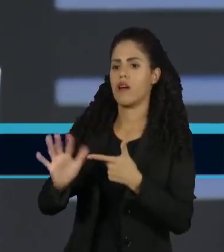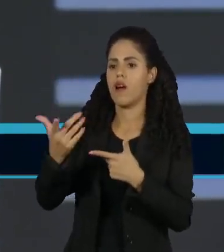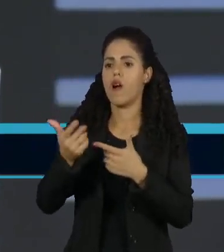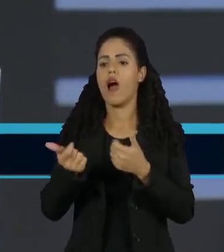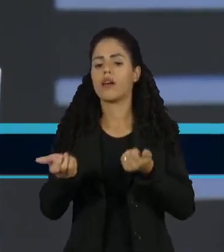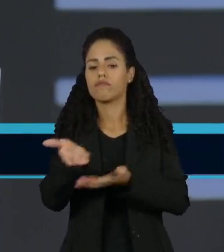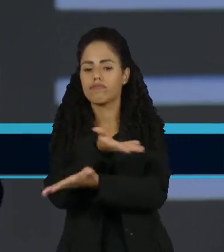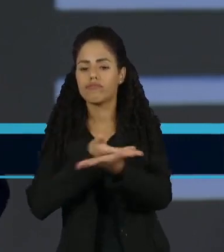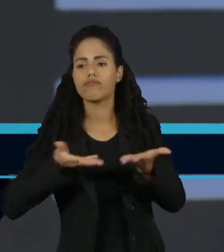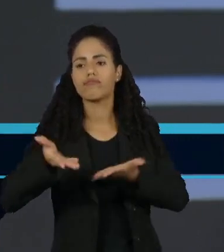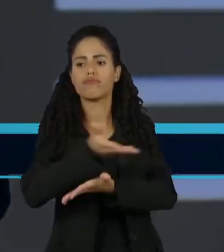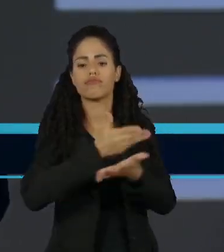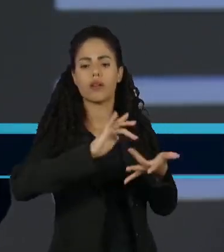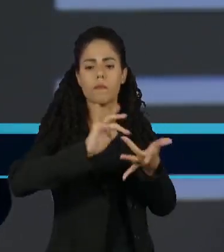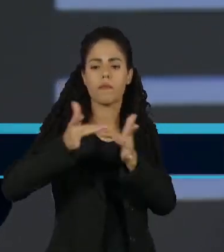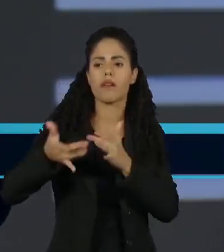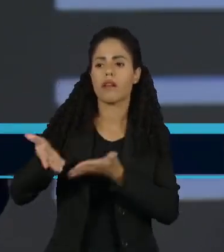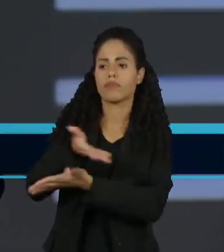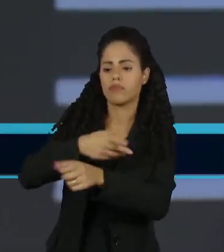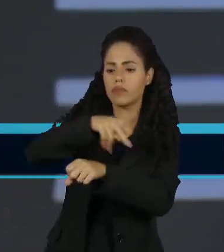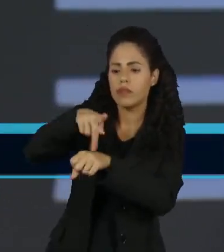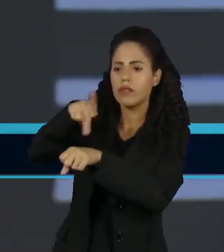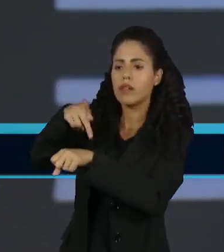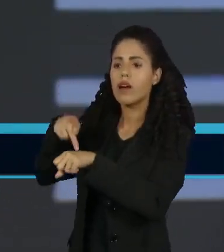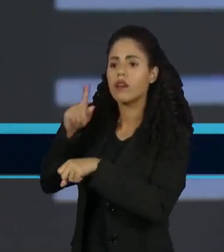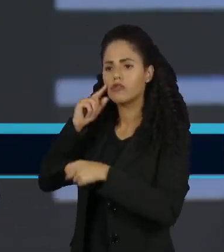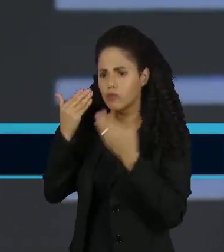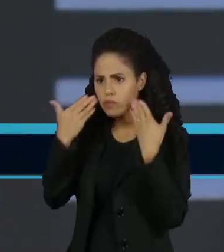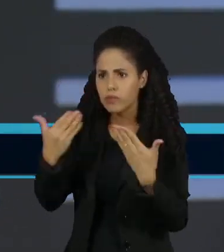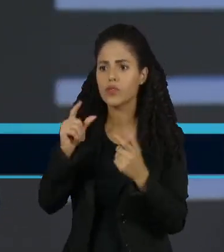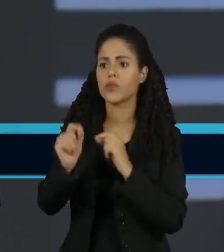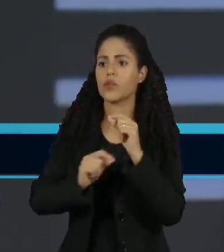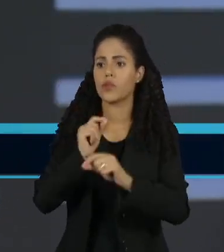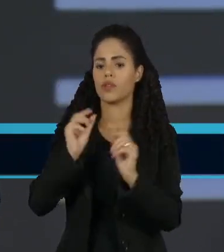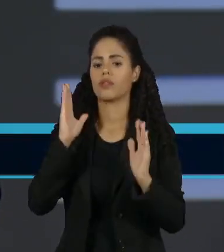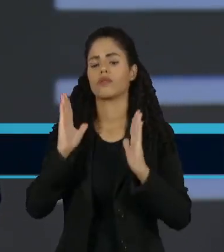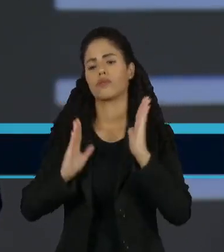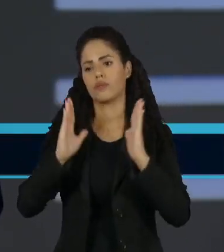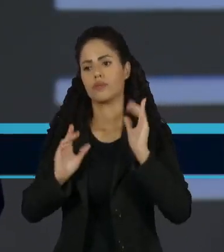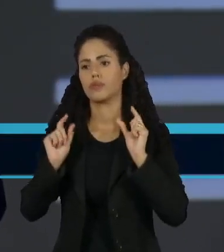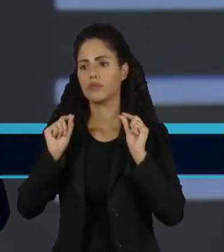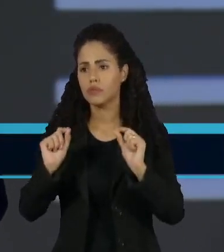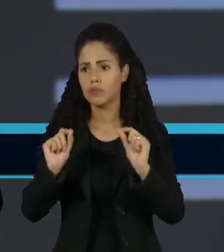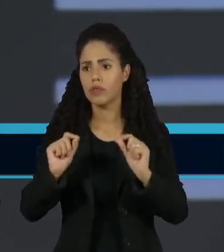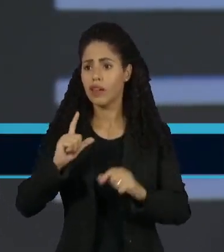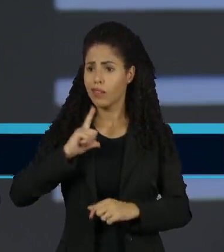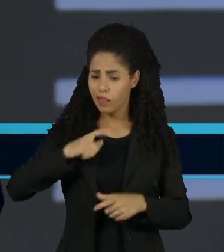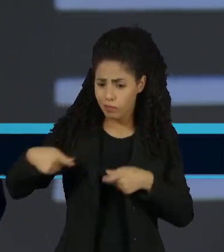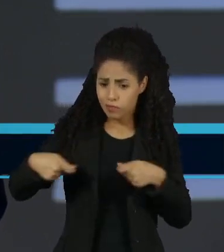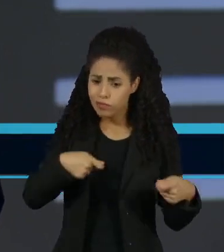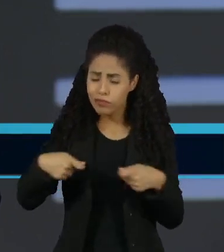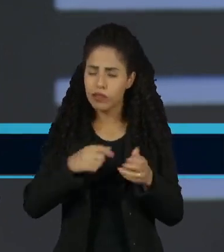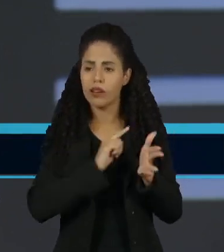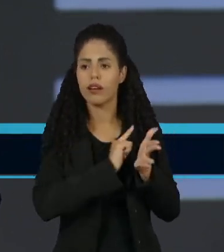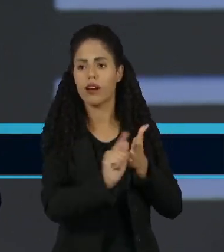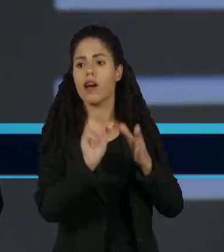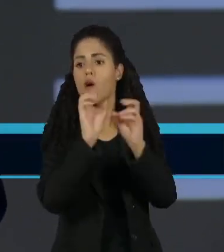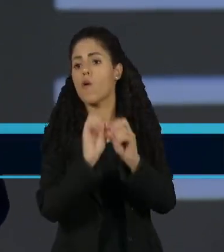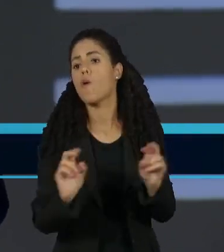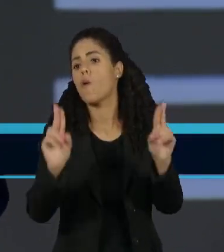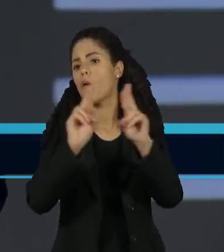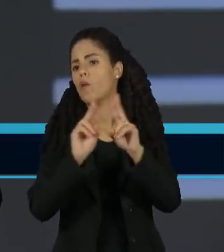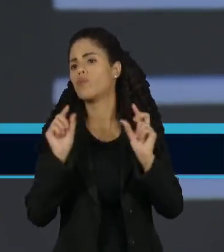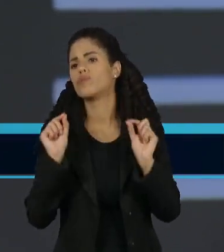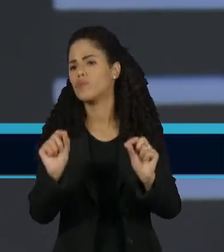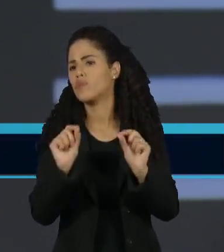diversos estados. O que ficou muito evidente durante esse conflito é de que, infelizmente, a Organização das Nações